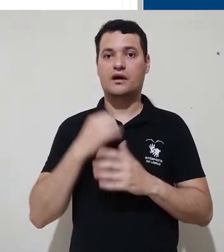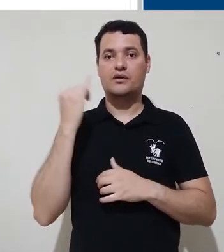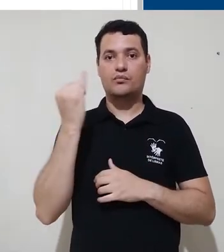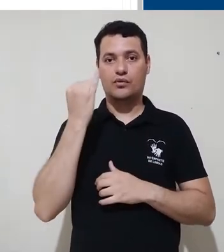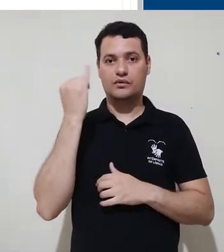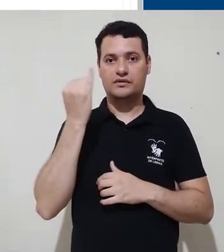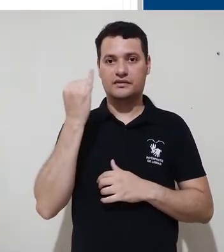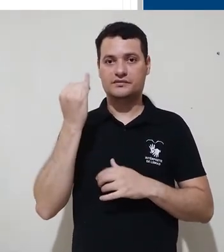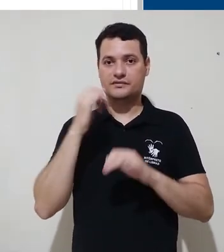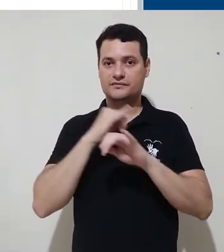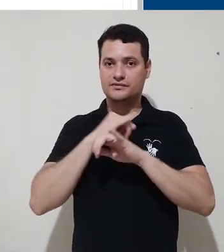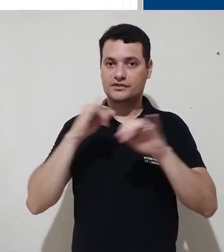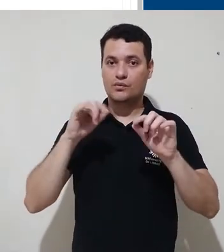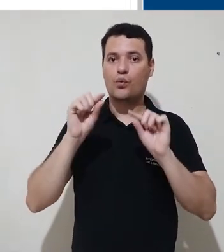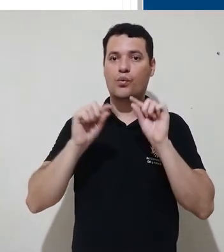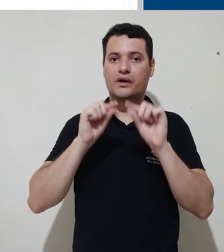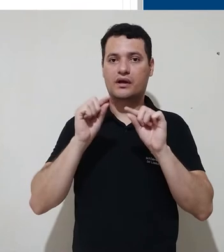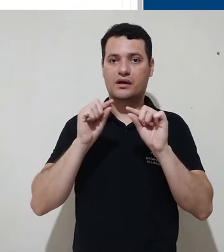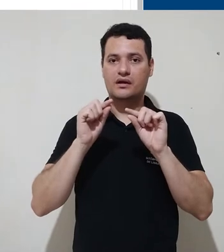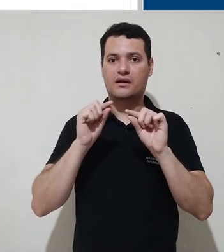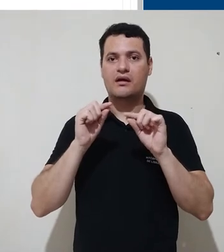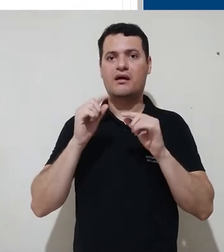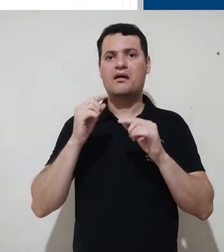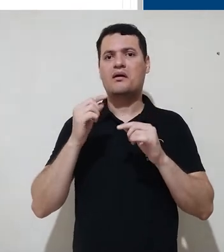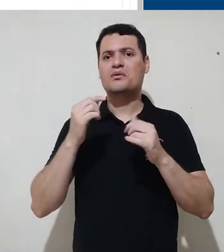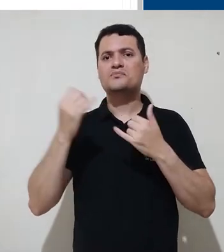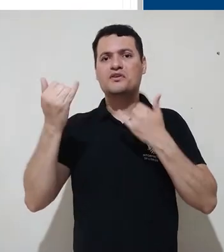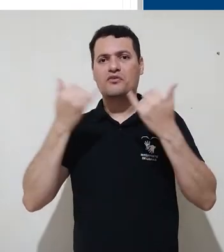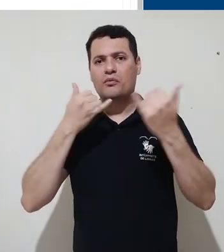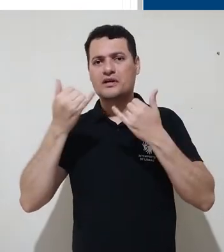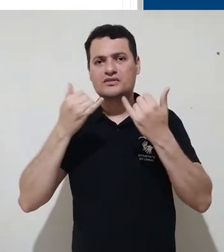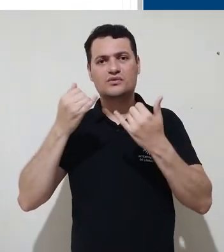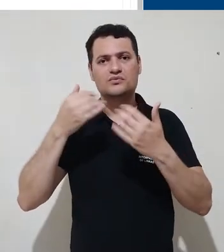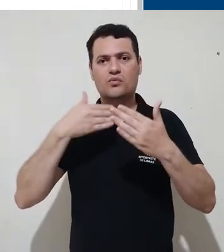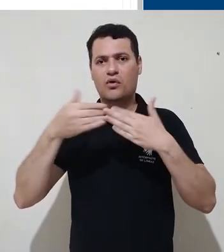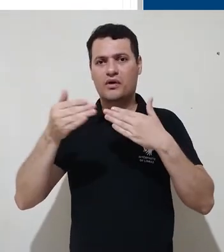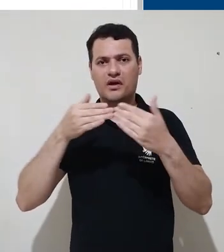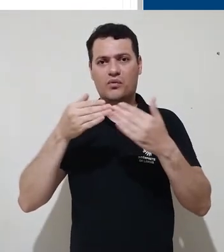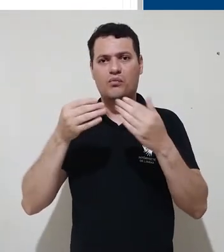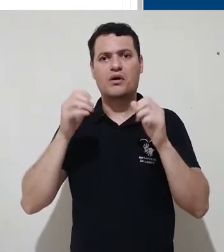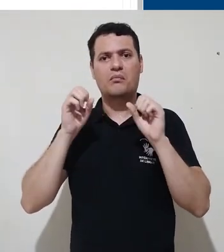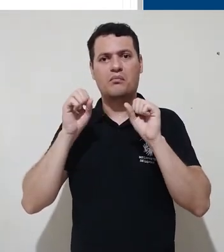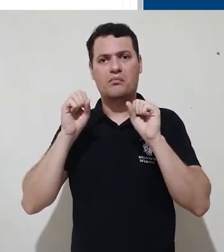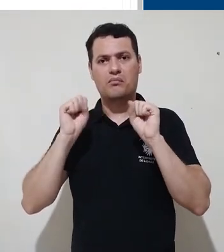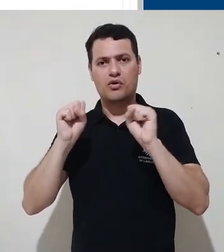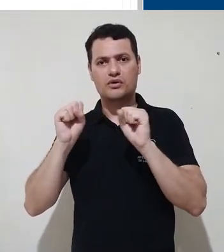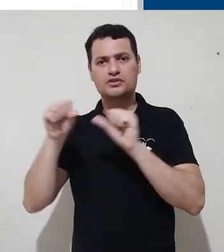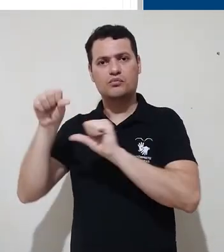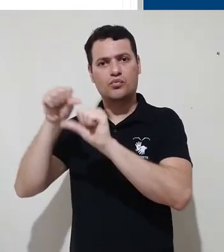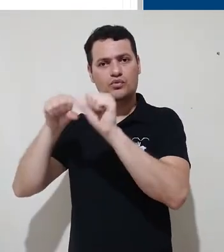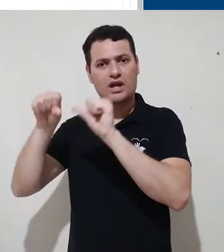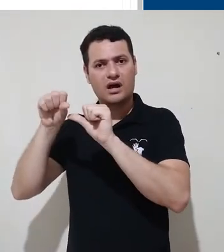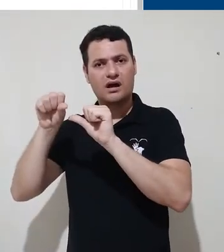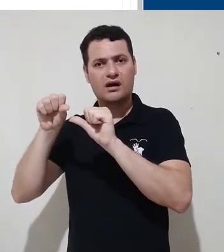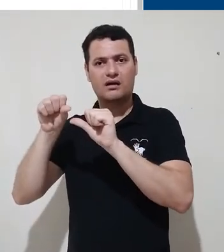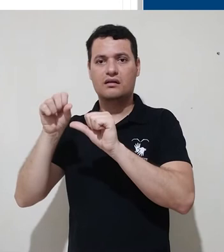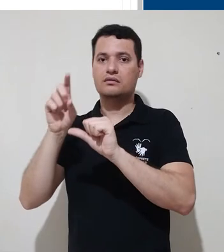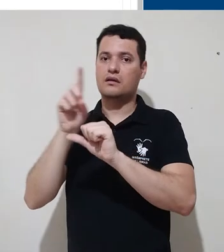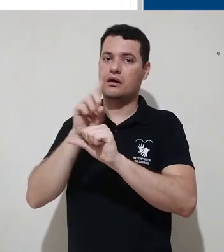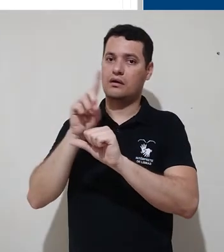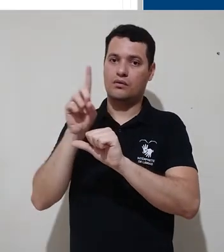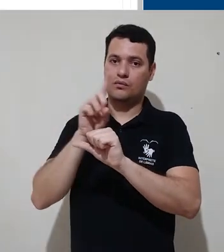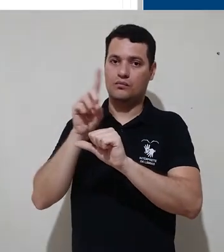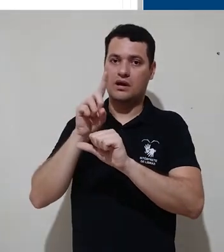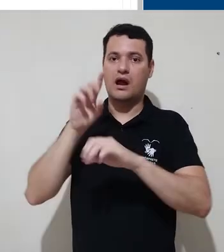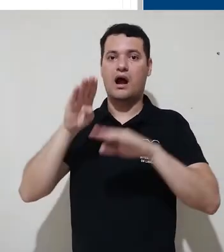levar de volta à página do perfil. É importante frisar aqui que nem todas as informações podem estar